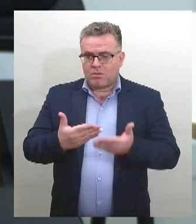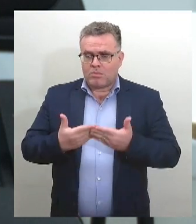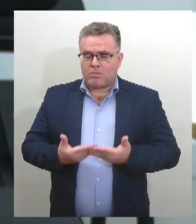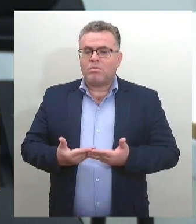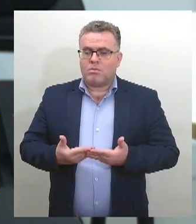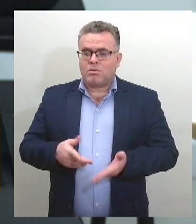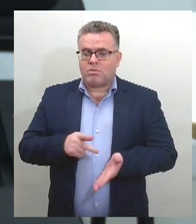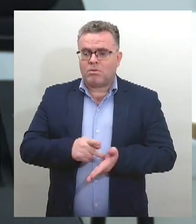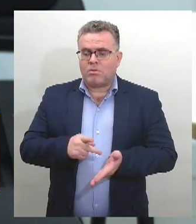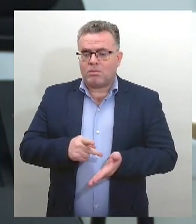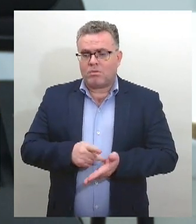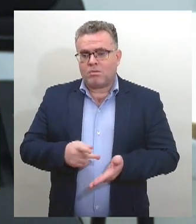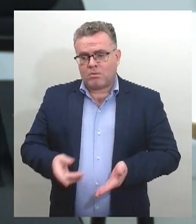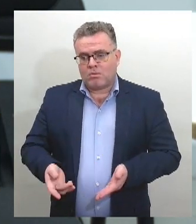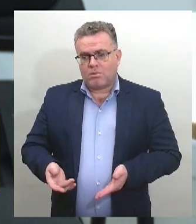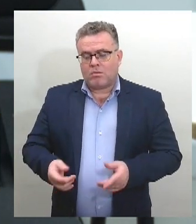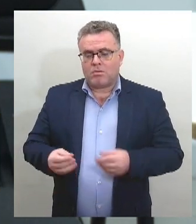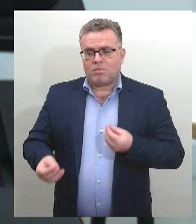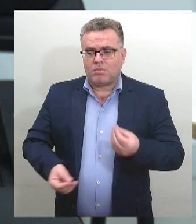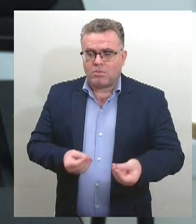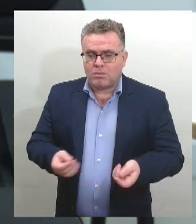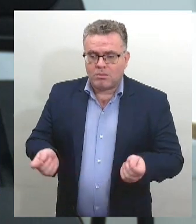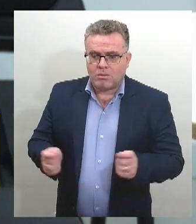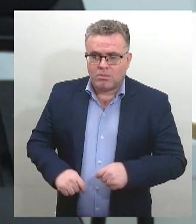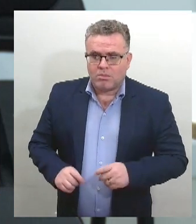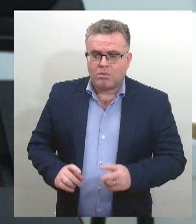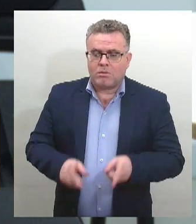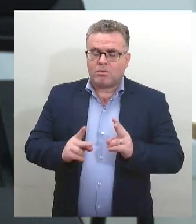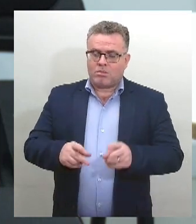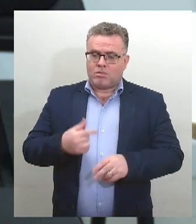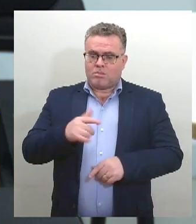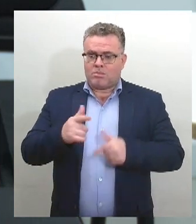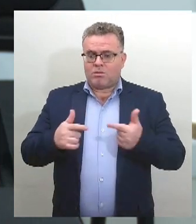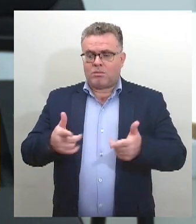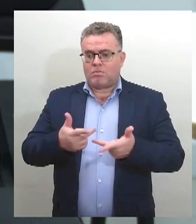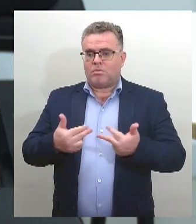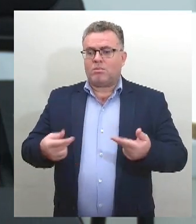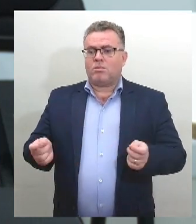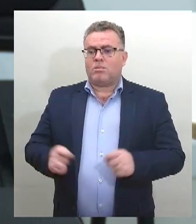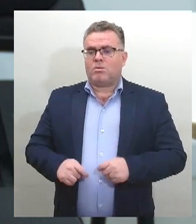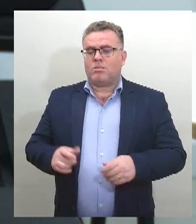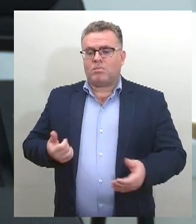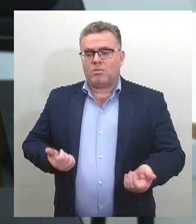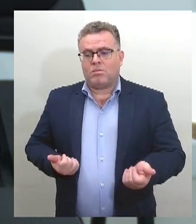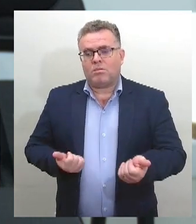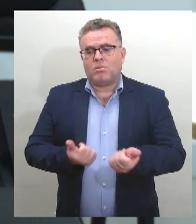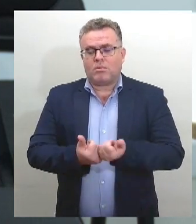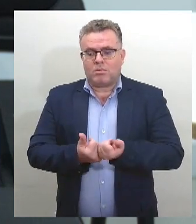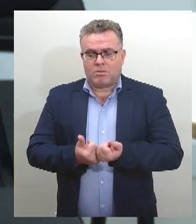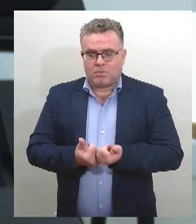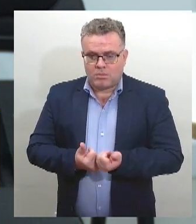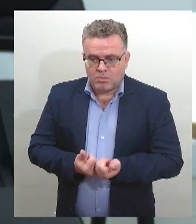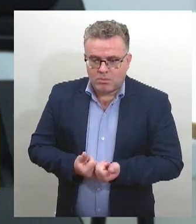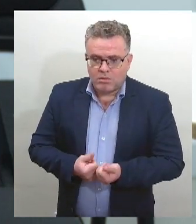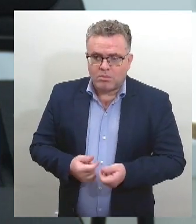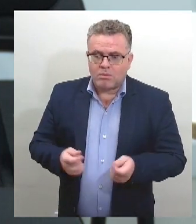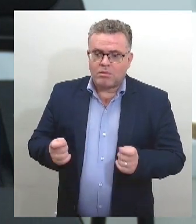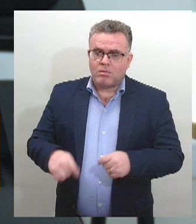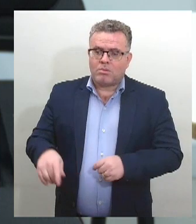Aí, trouxe até aqui o ponto dos concursos, onde Melissa deu apoio junto com o quadro de professores daqui.